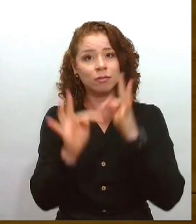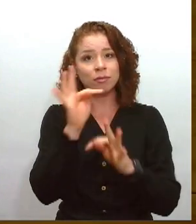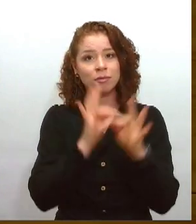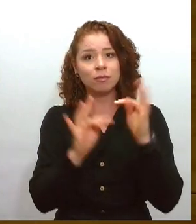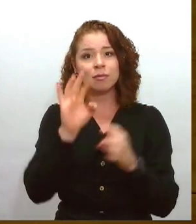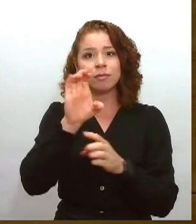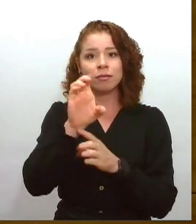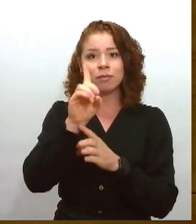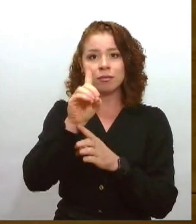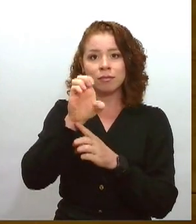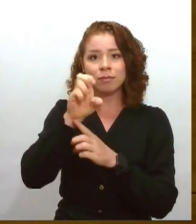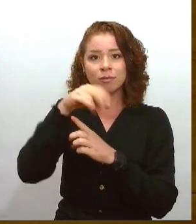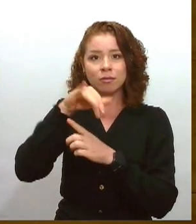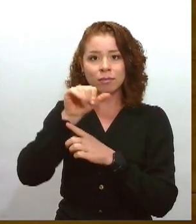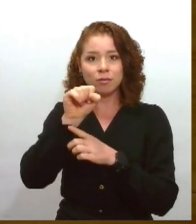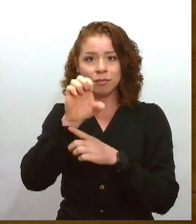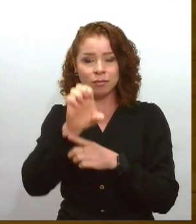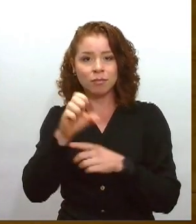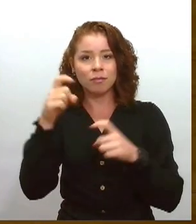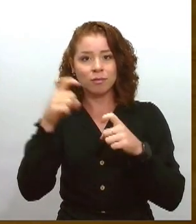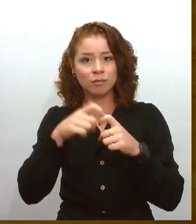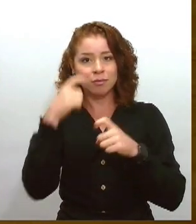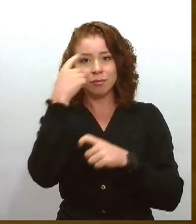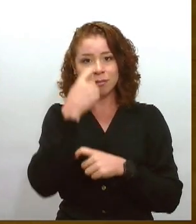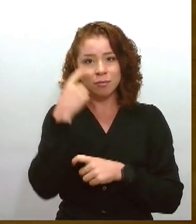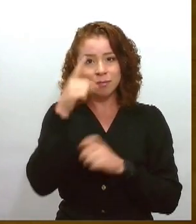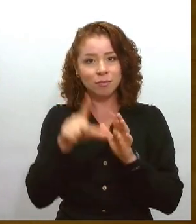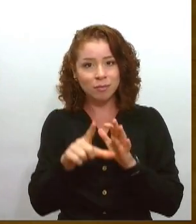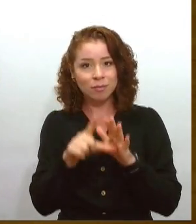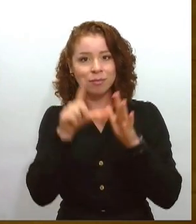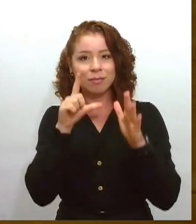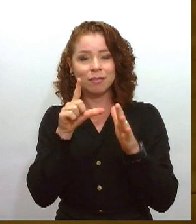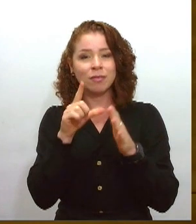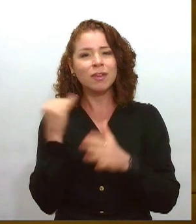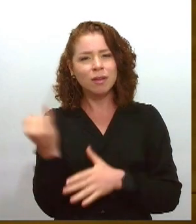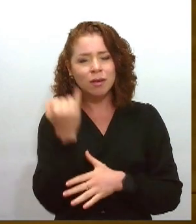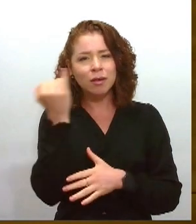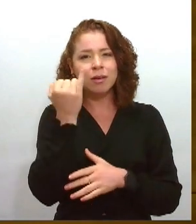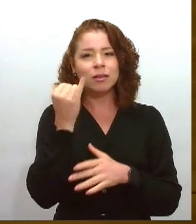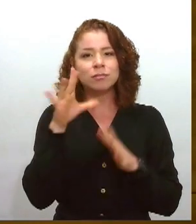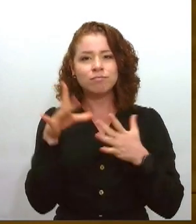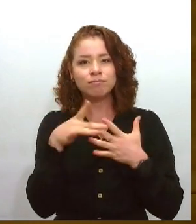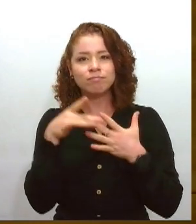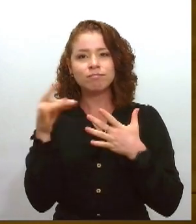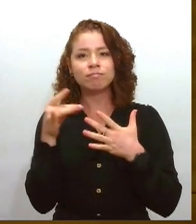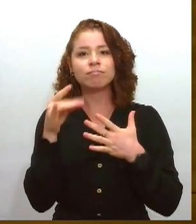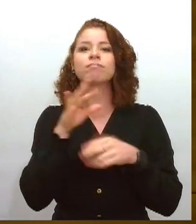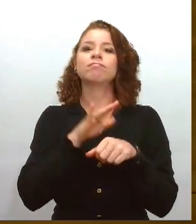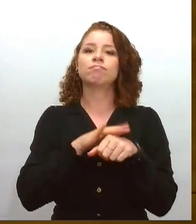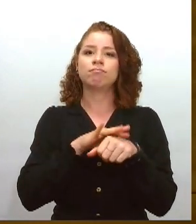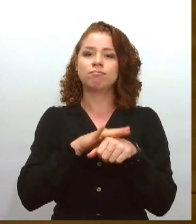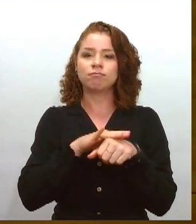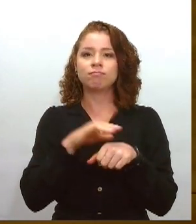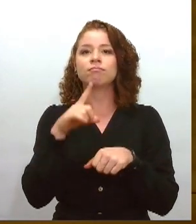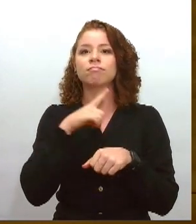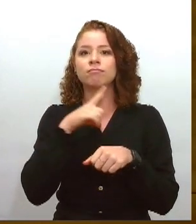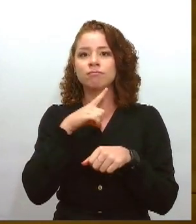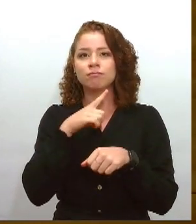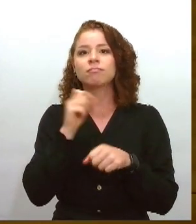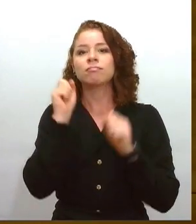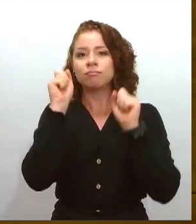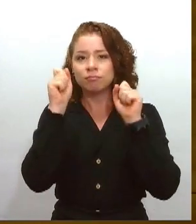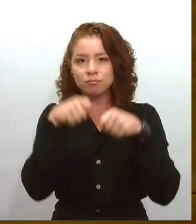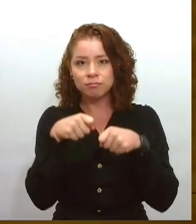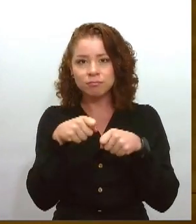É um... Antes de mais nada, é importante falar que é uma doença que tem assistência, tanto no Sistema Único de